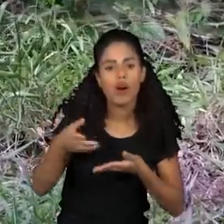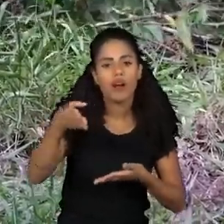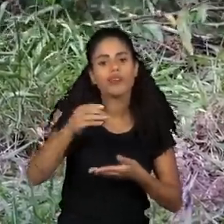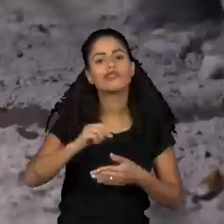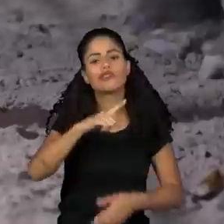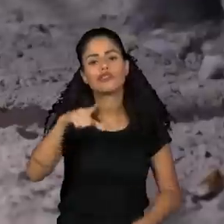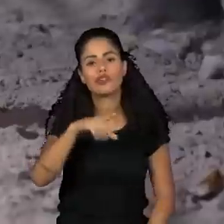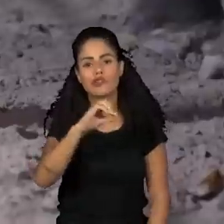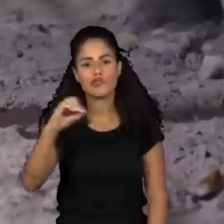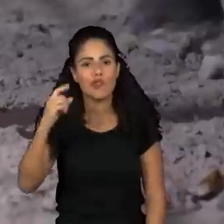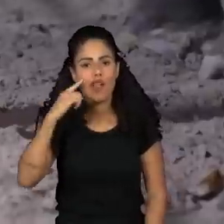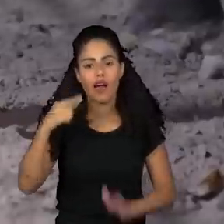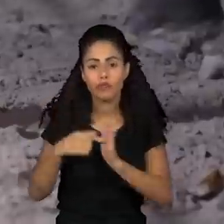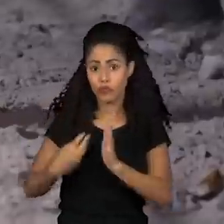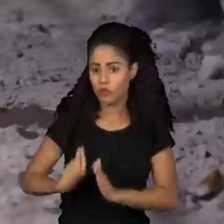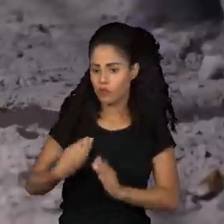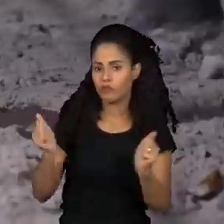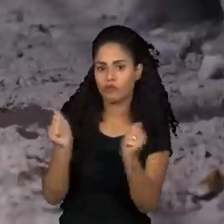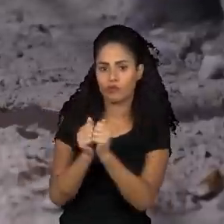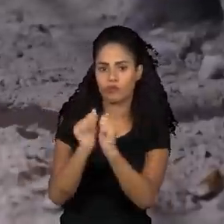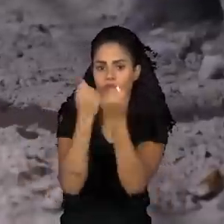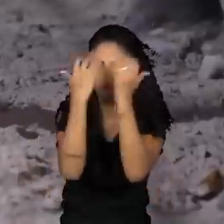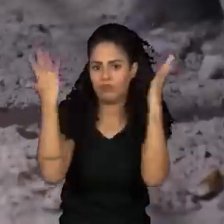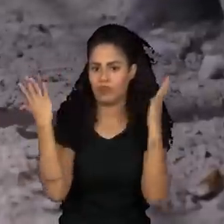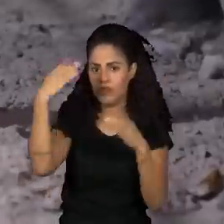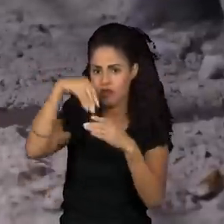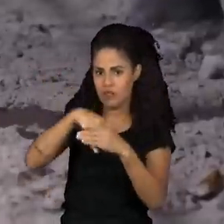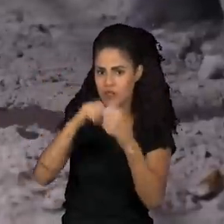norte-americano, vivem juntos no parque.